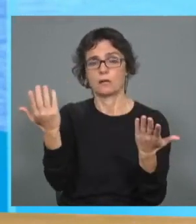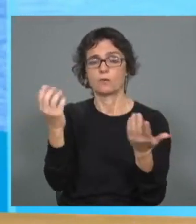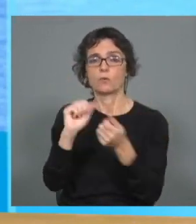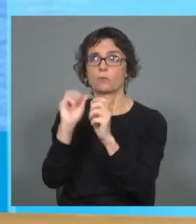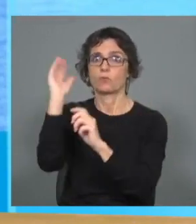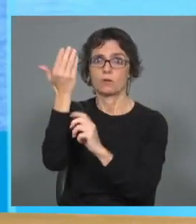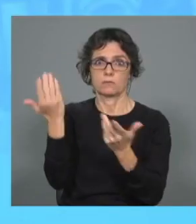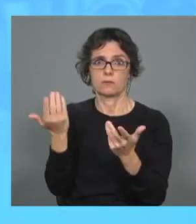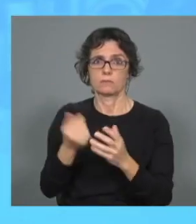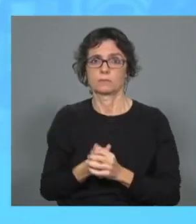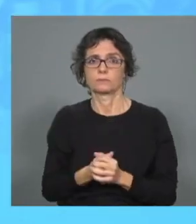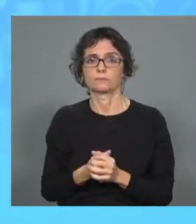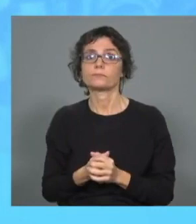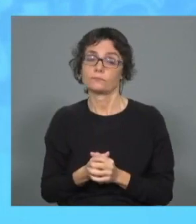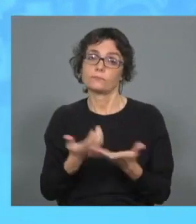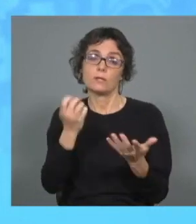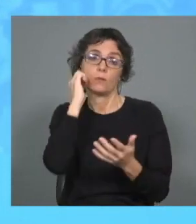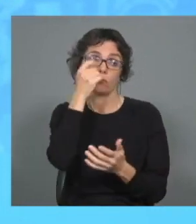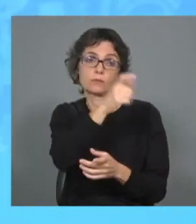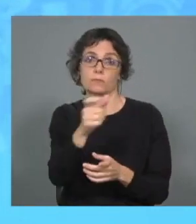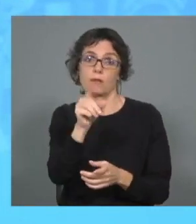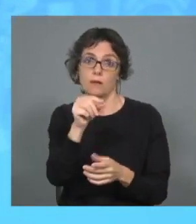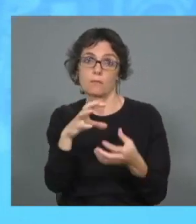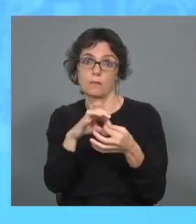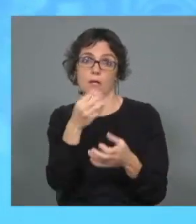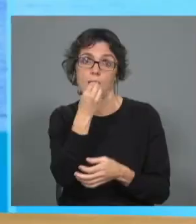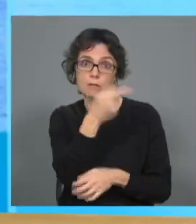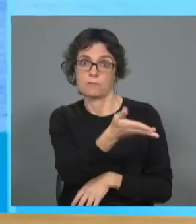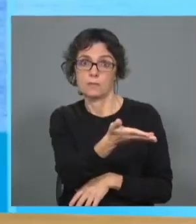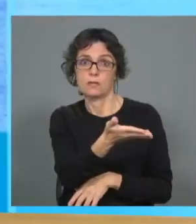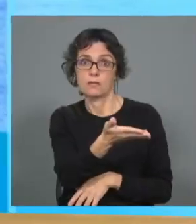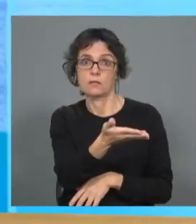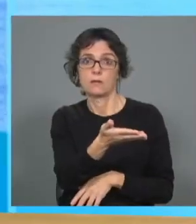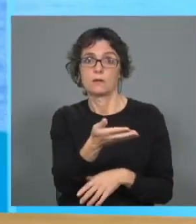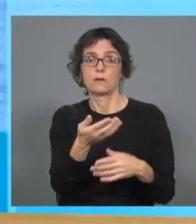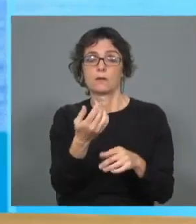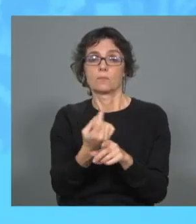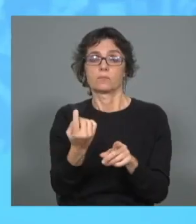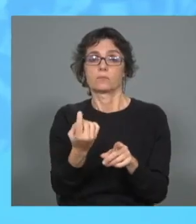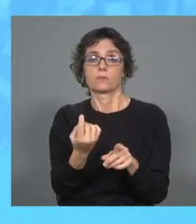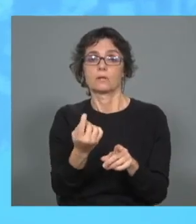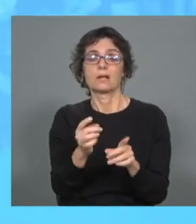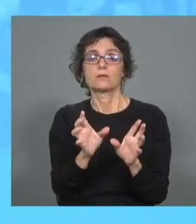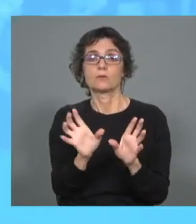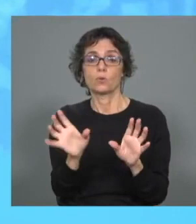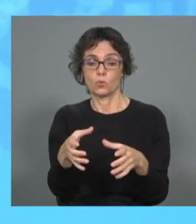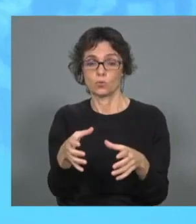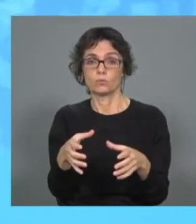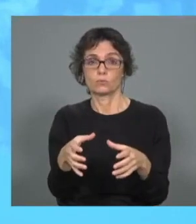provocado. E que estão a atingir as populações, nomeadamente na sua alimentação. Esse ponto de que este grupo que reuniu